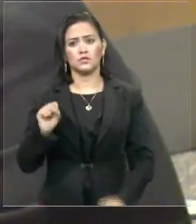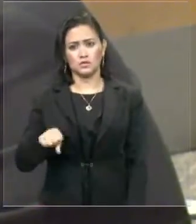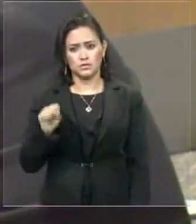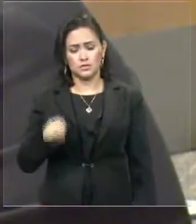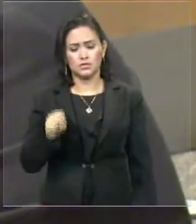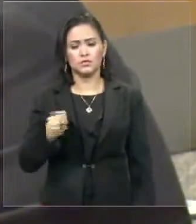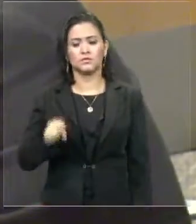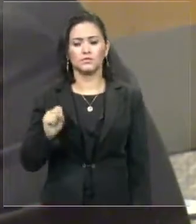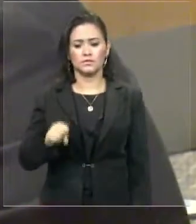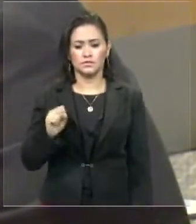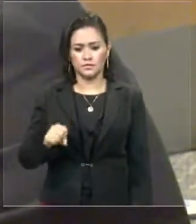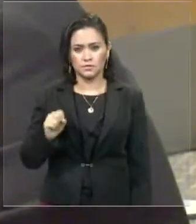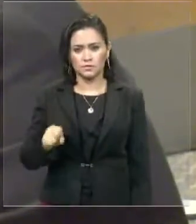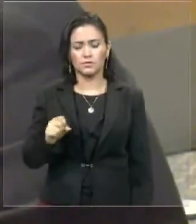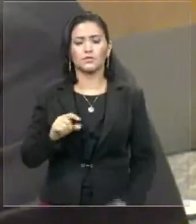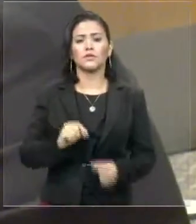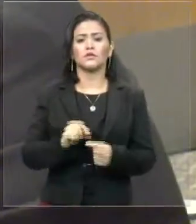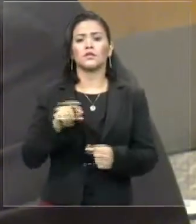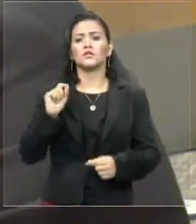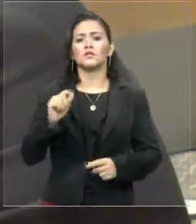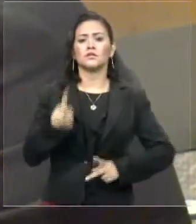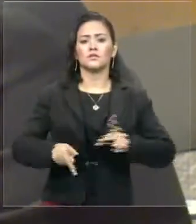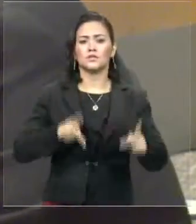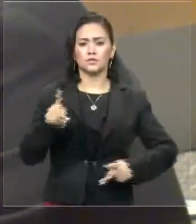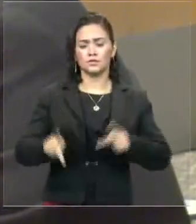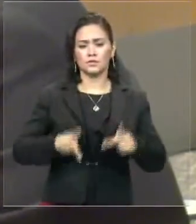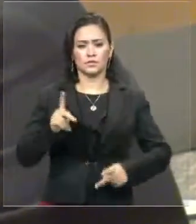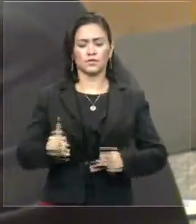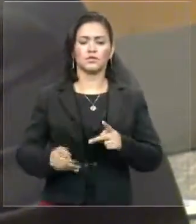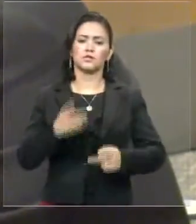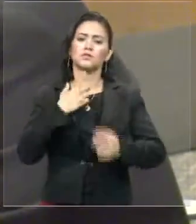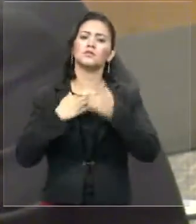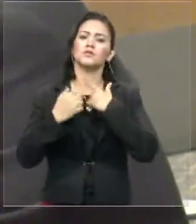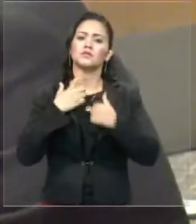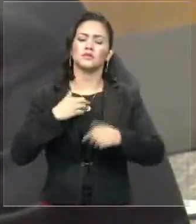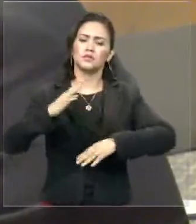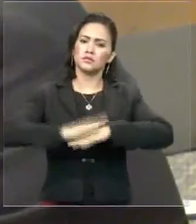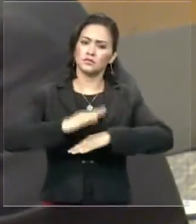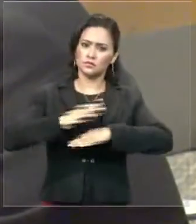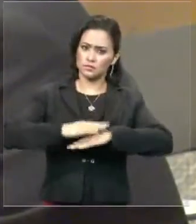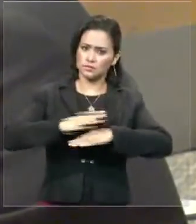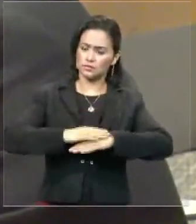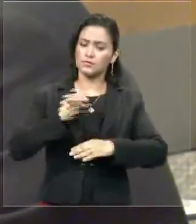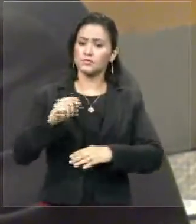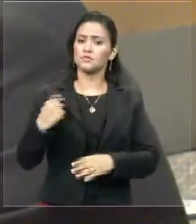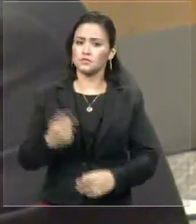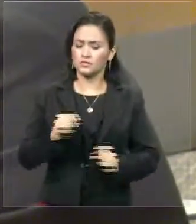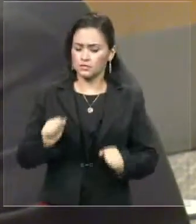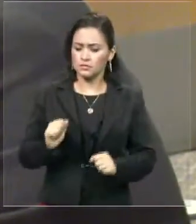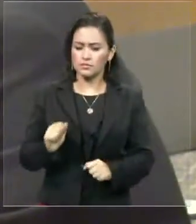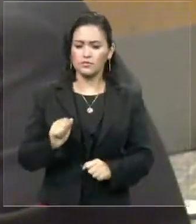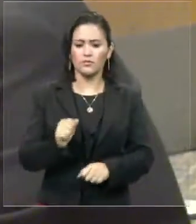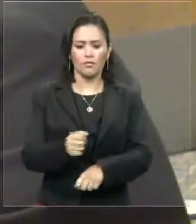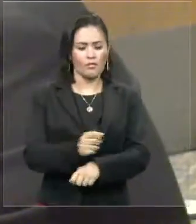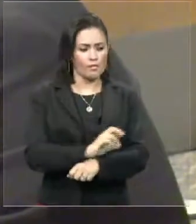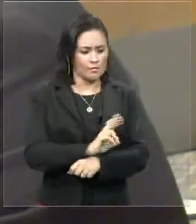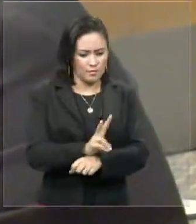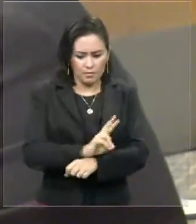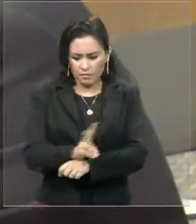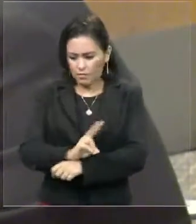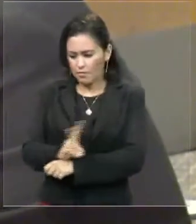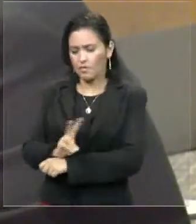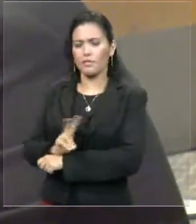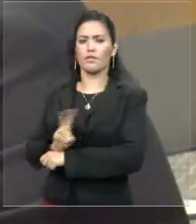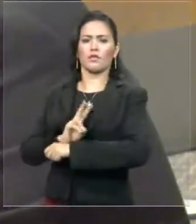aquilo que toda a população espera. Independentes, que possamos fiscalizar o Executivo, que possamos